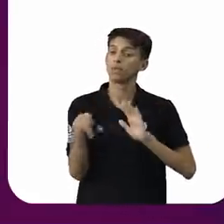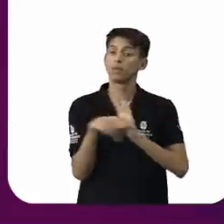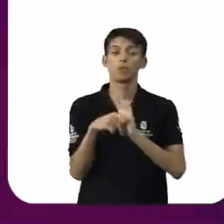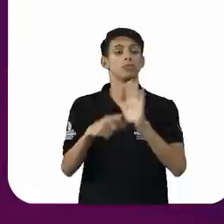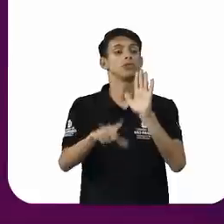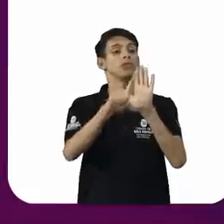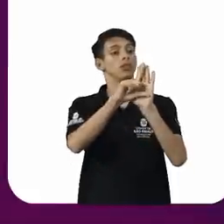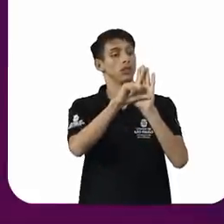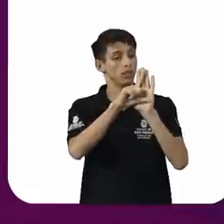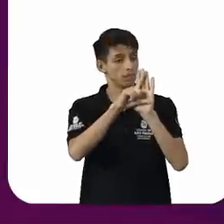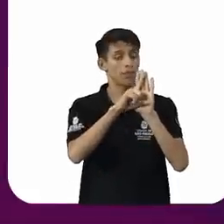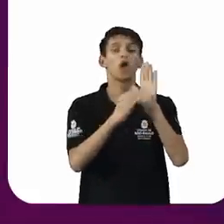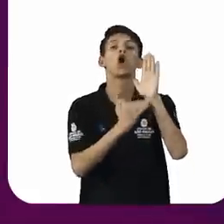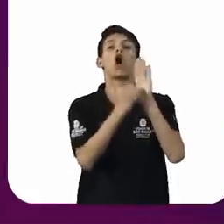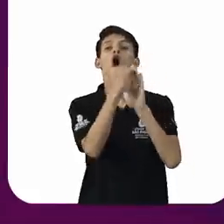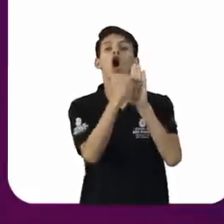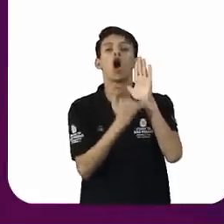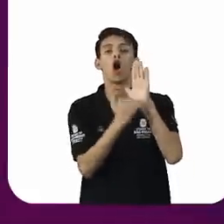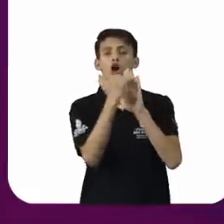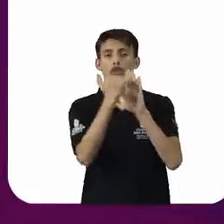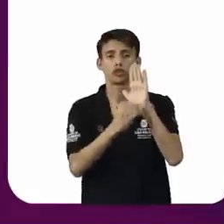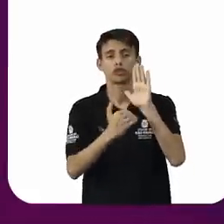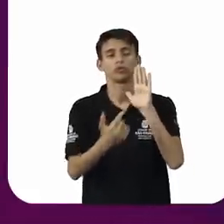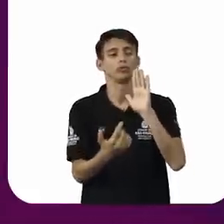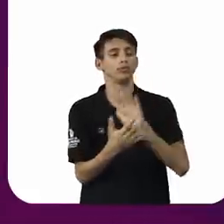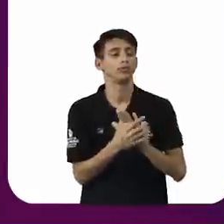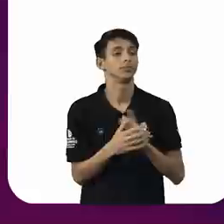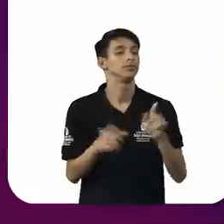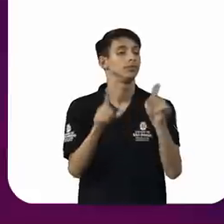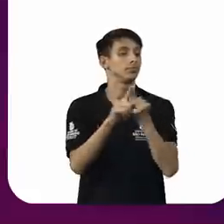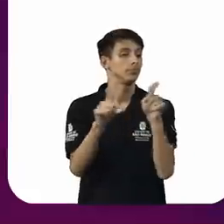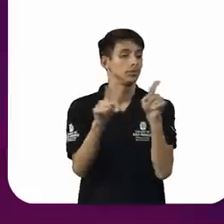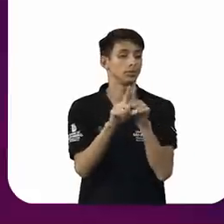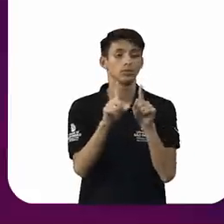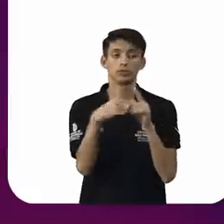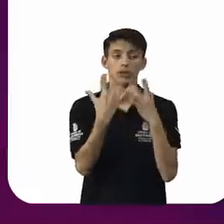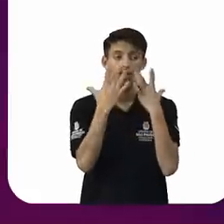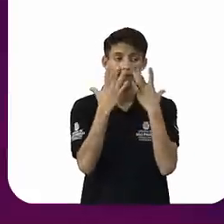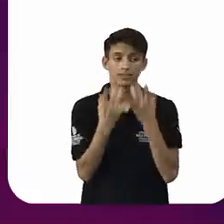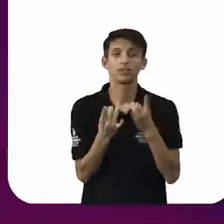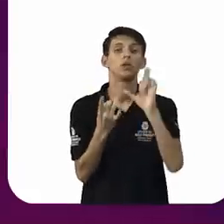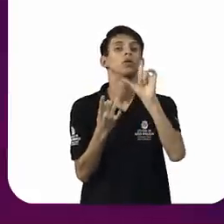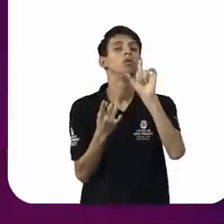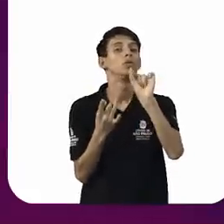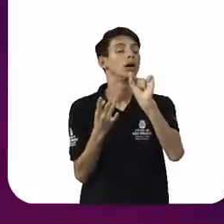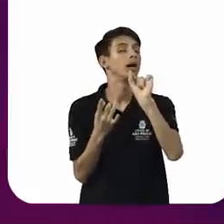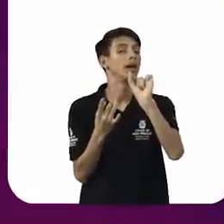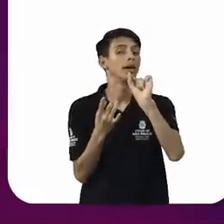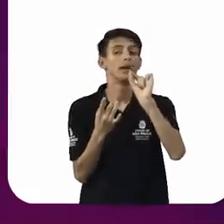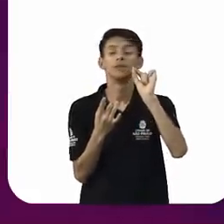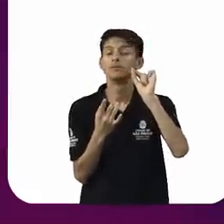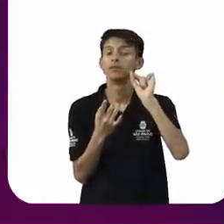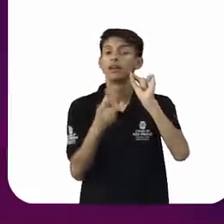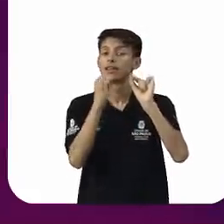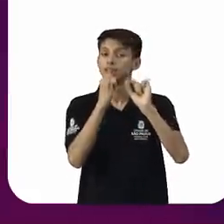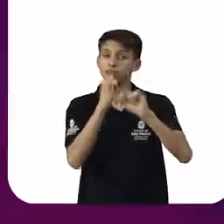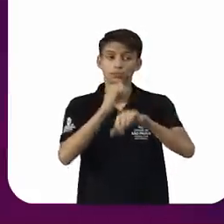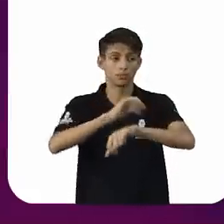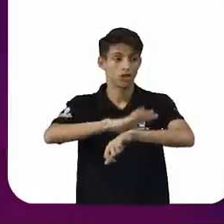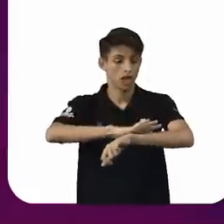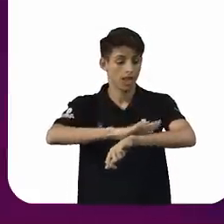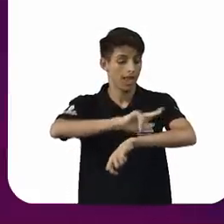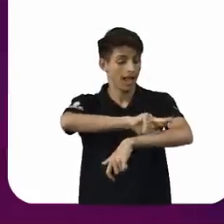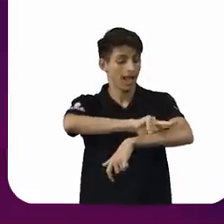dos nossos códigos penais, não é? E inclusive chamando atenção para o fato de que a supremacia racial e